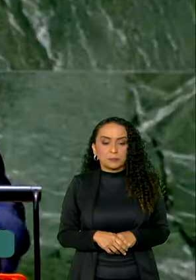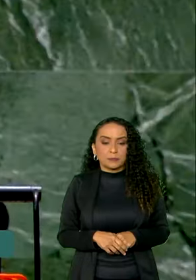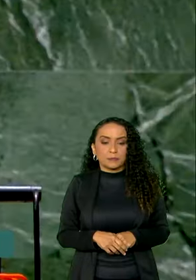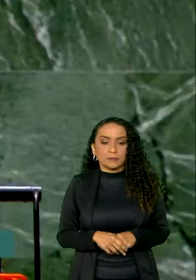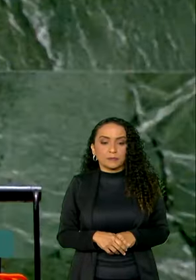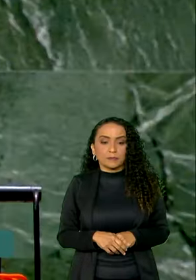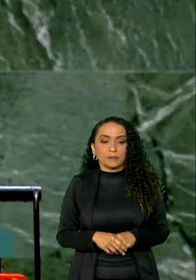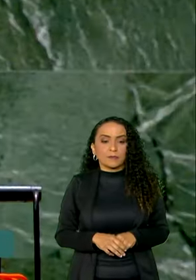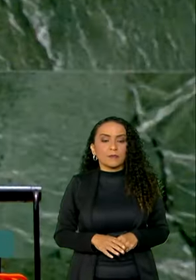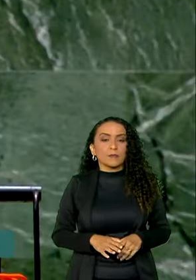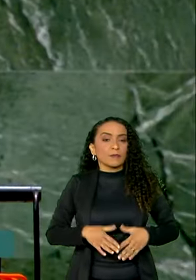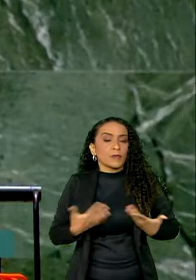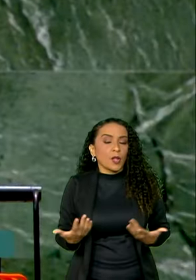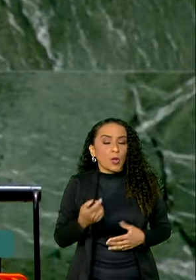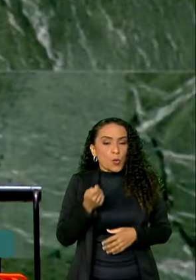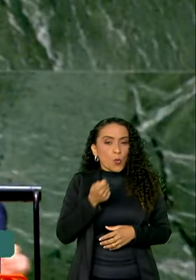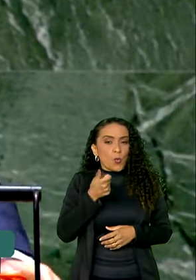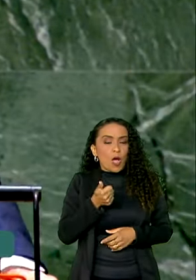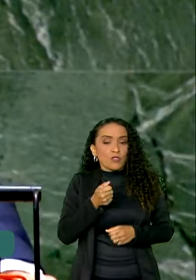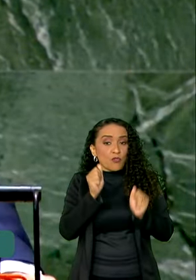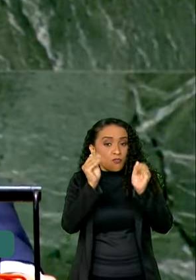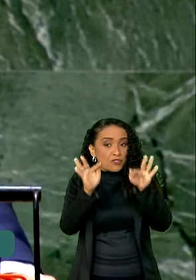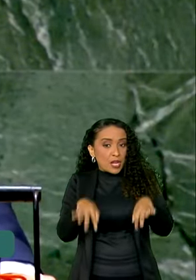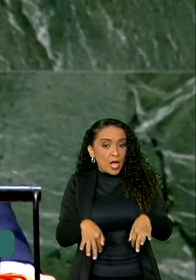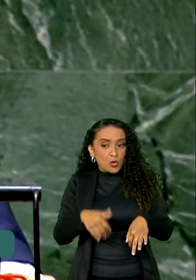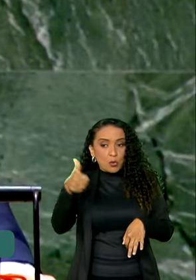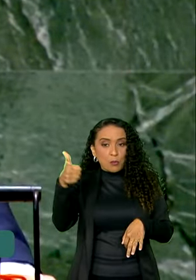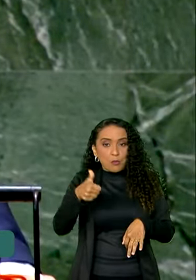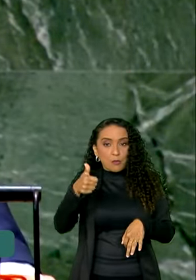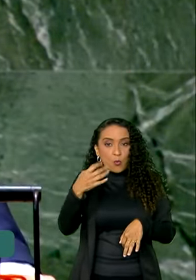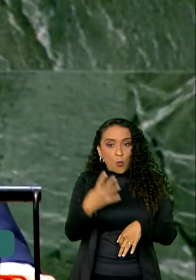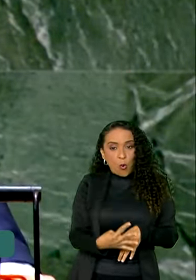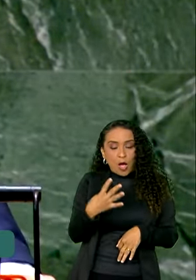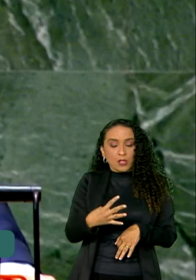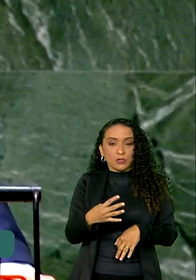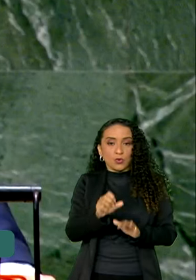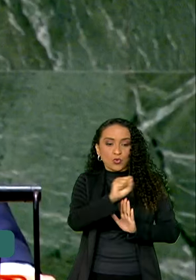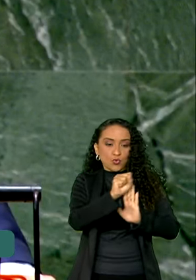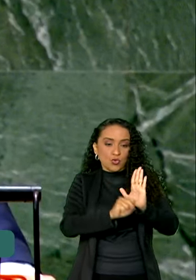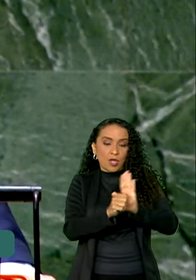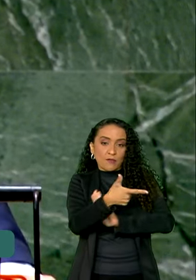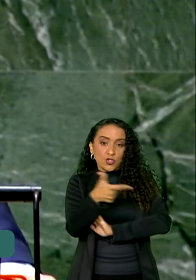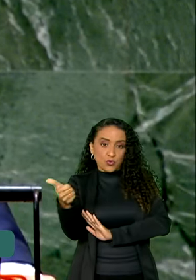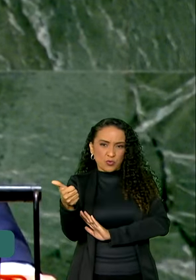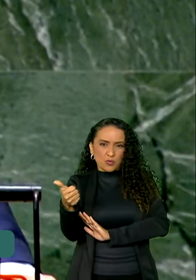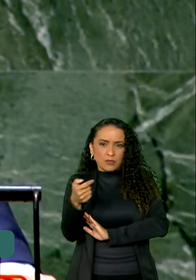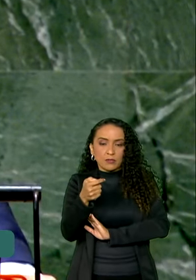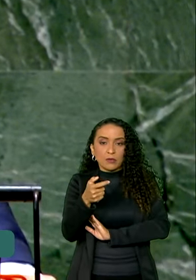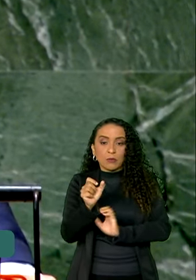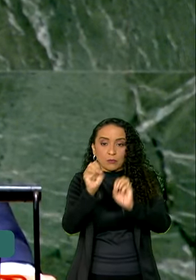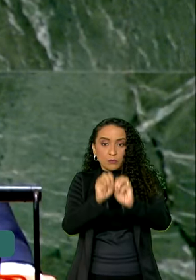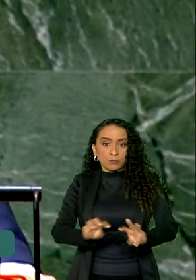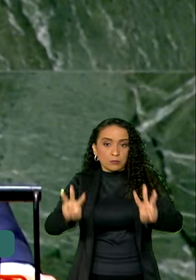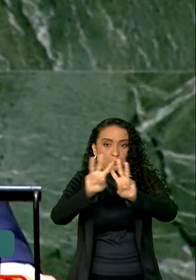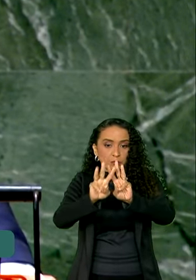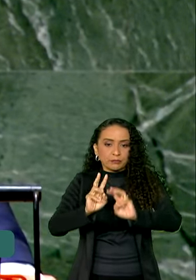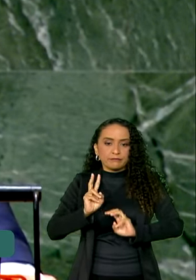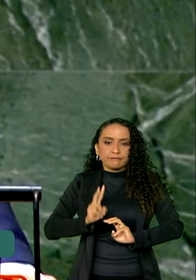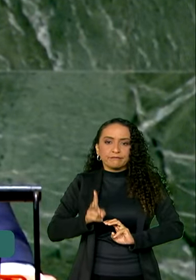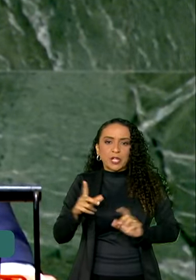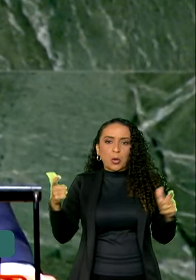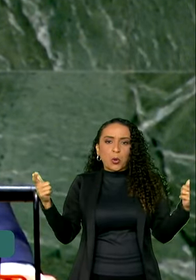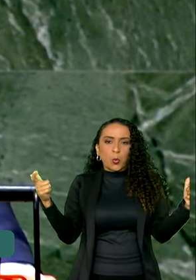Estamos chegando ao final do primeiro quarto do século XXI, com as Nações Unidas cada vez mais